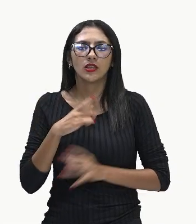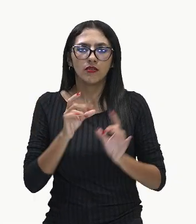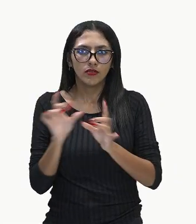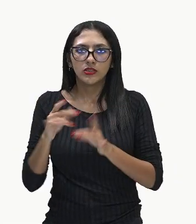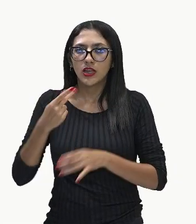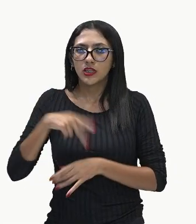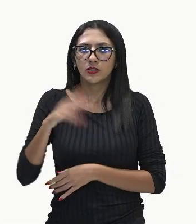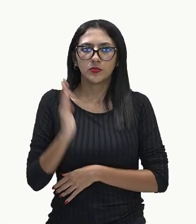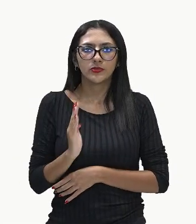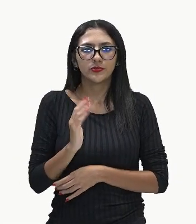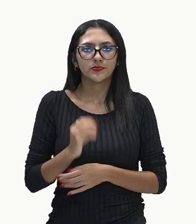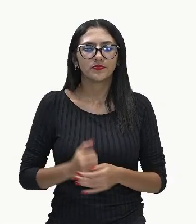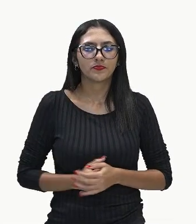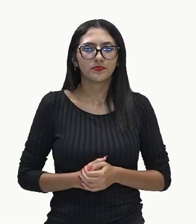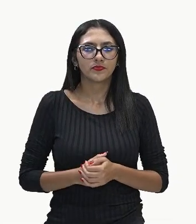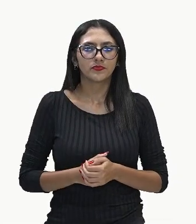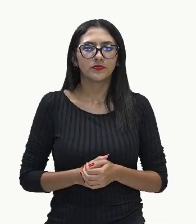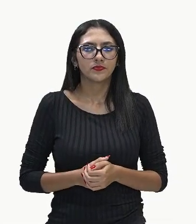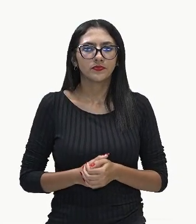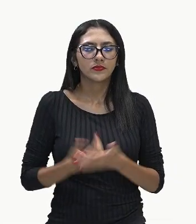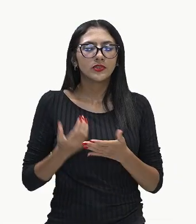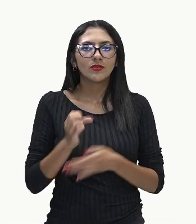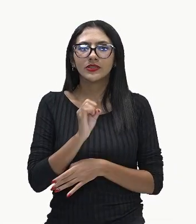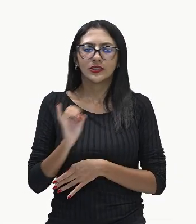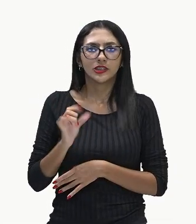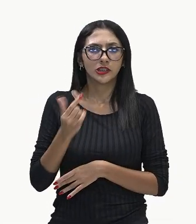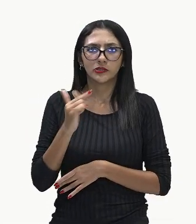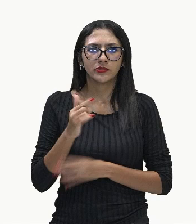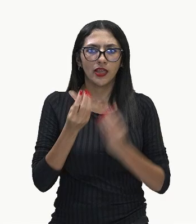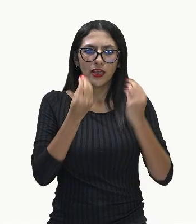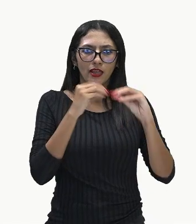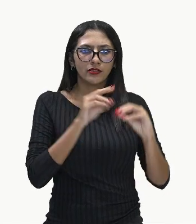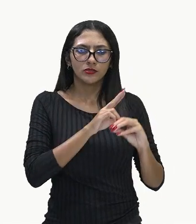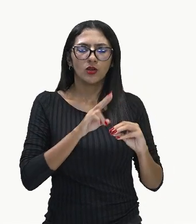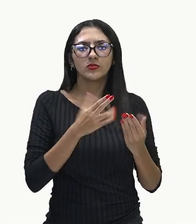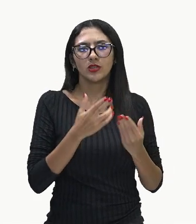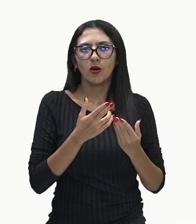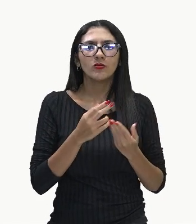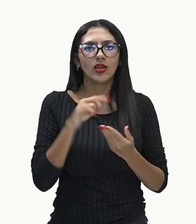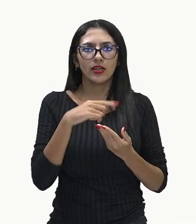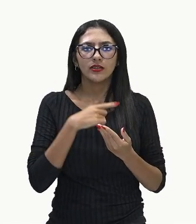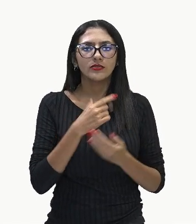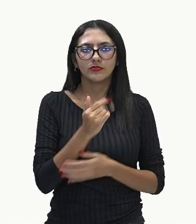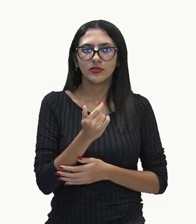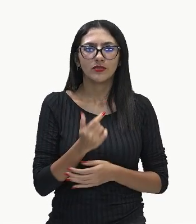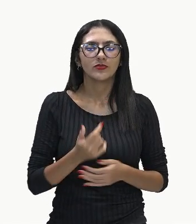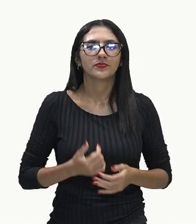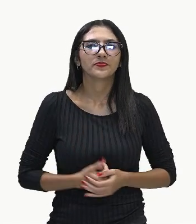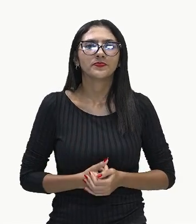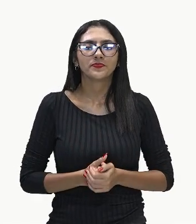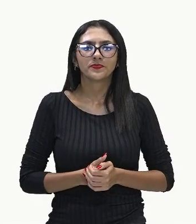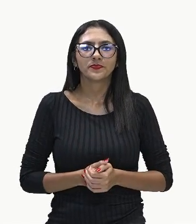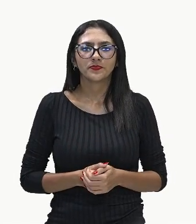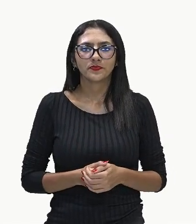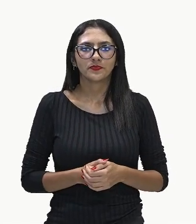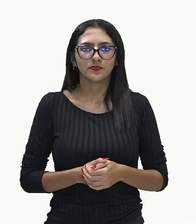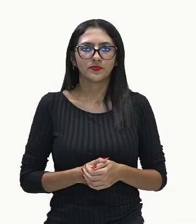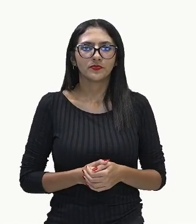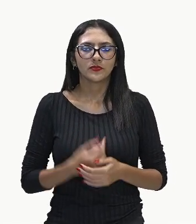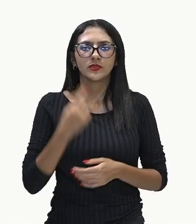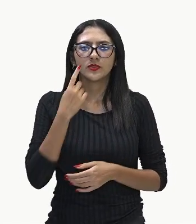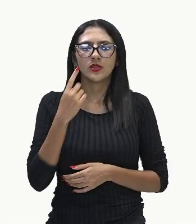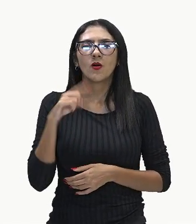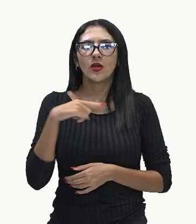Então, se não está aí é porque não foram vendidas 100 mil unidades de Ferraris, tá bom? Isso aqui é um